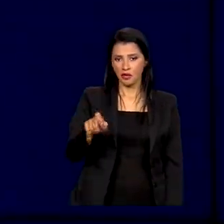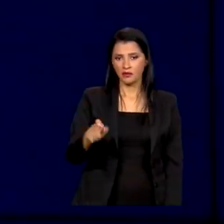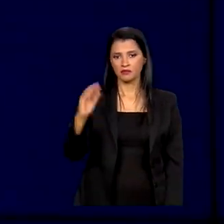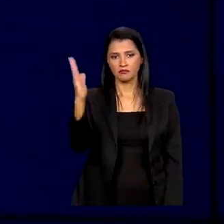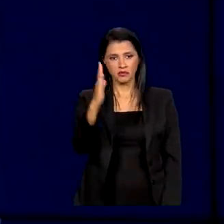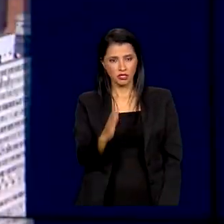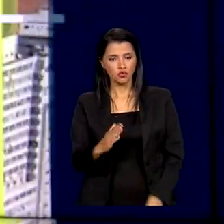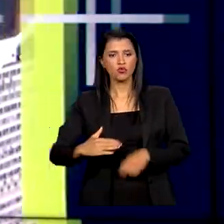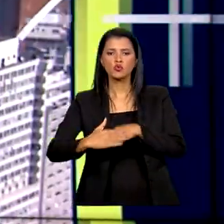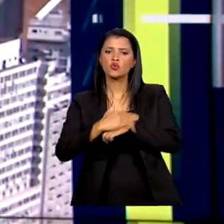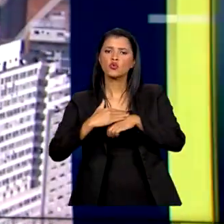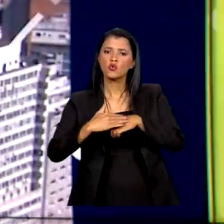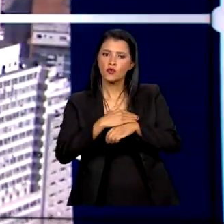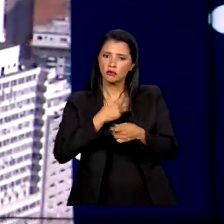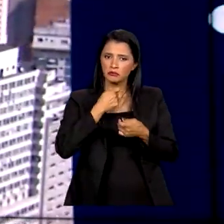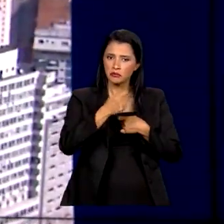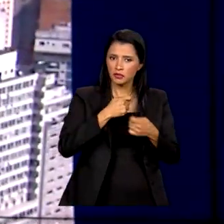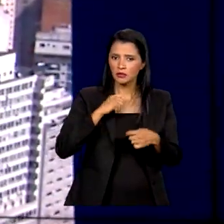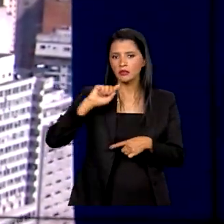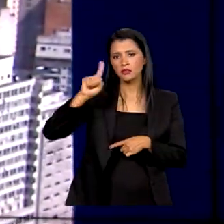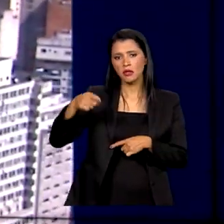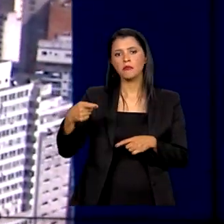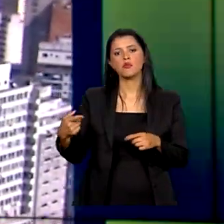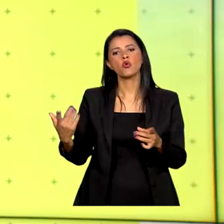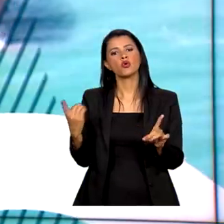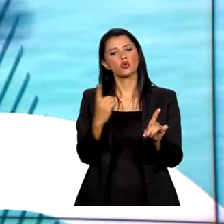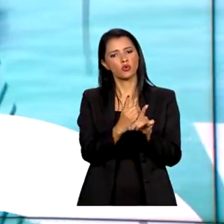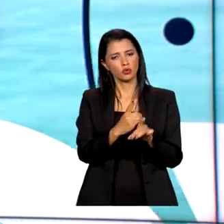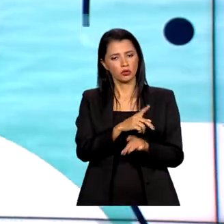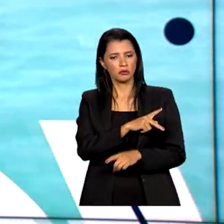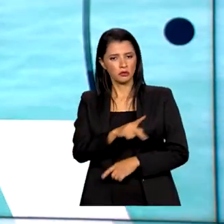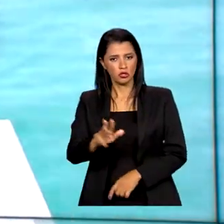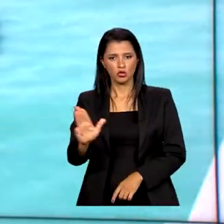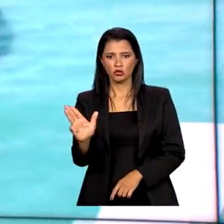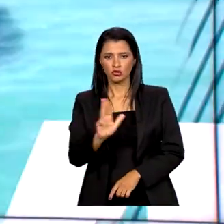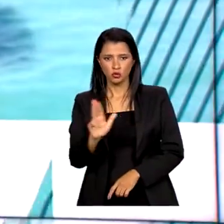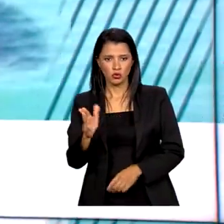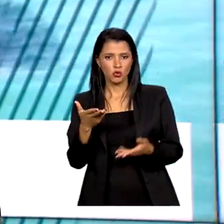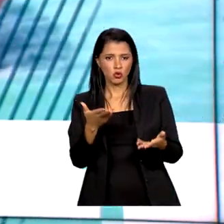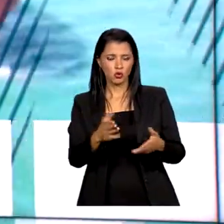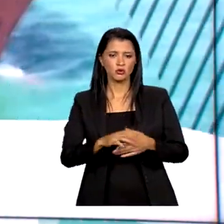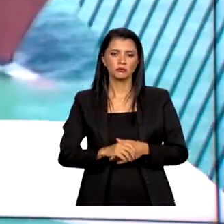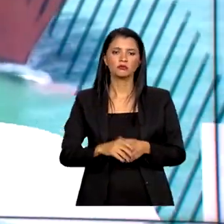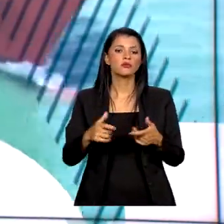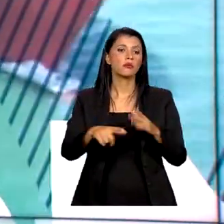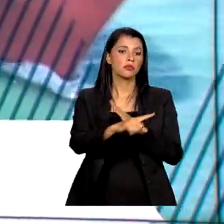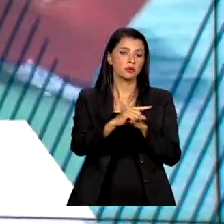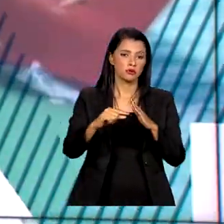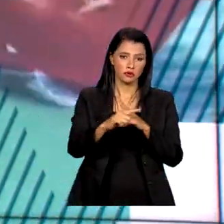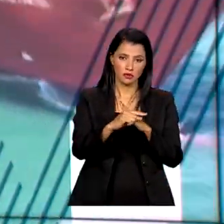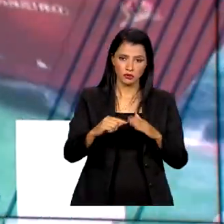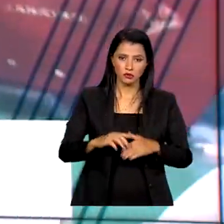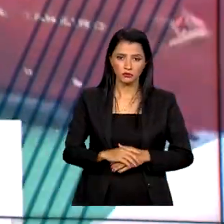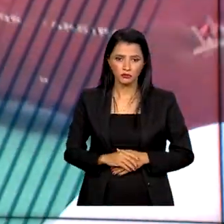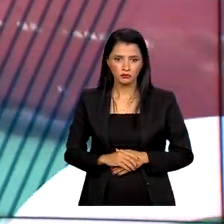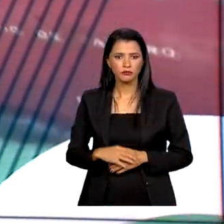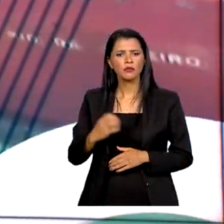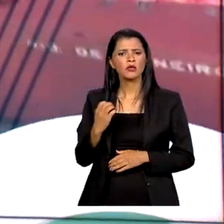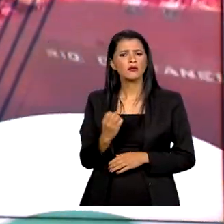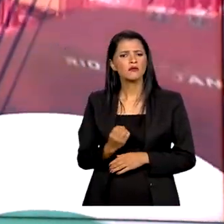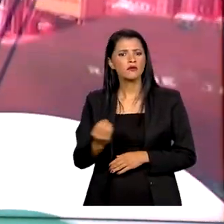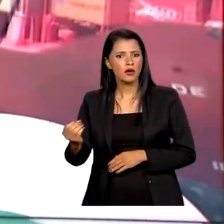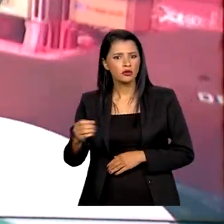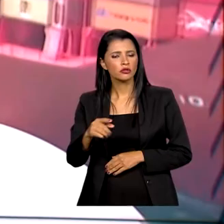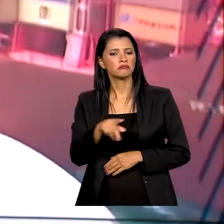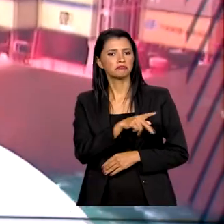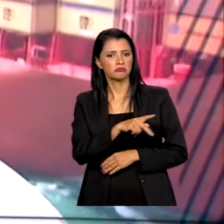conversaram com a imprensa depois de se reunirem com o presidente Luiz Inácio Lula da Silva, no Palácio do Planalto. A viagem de Lula